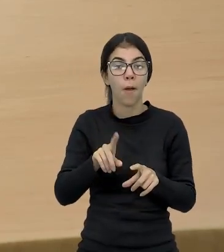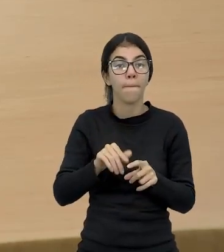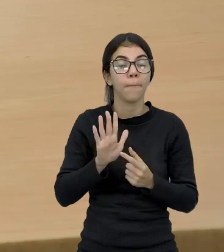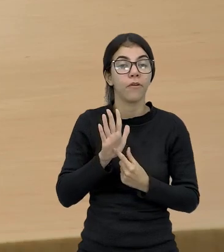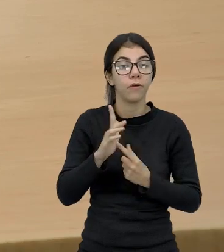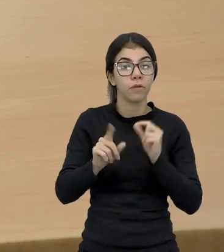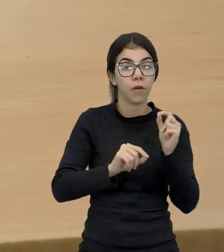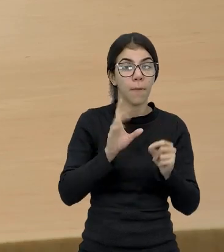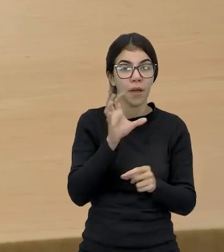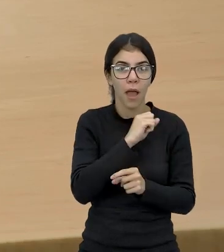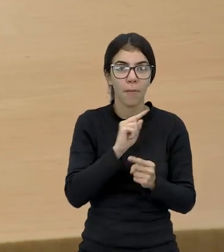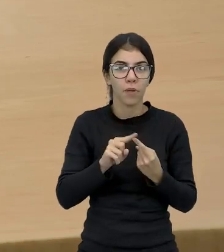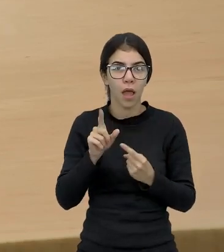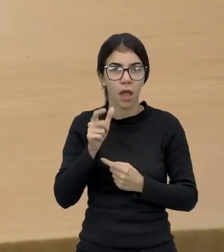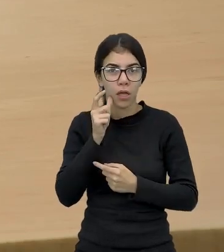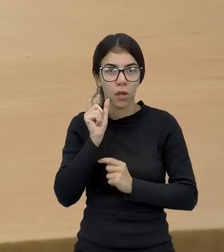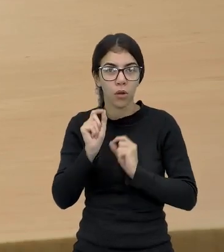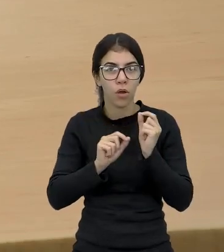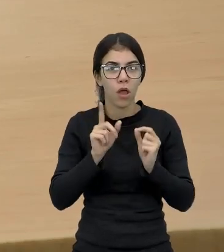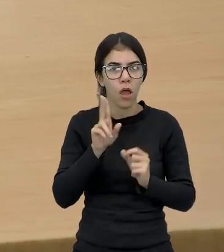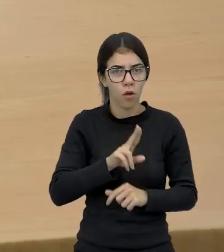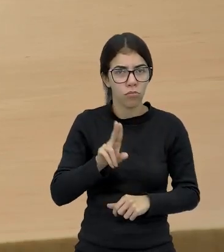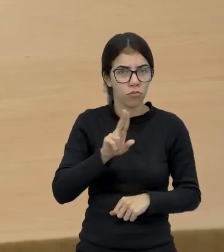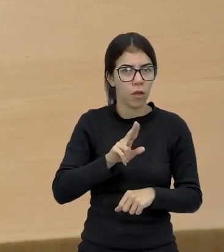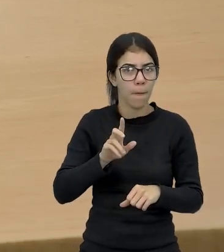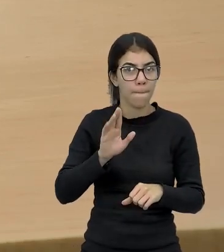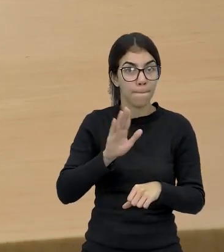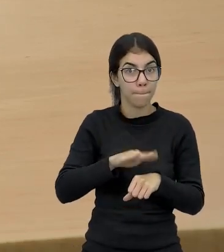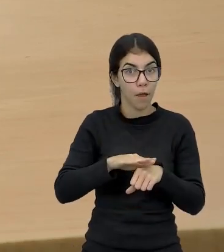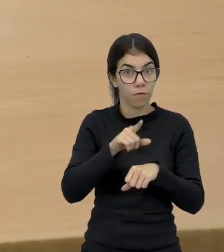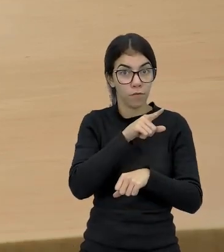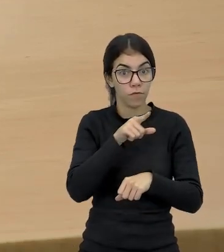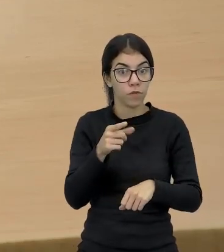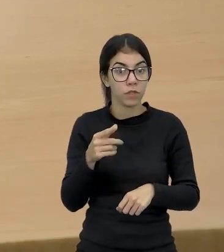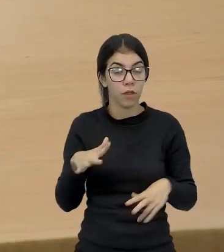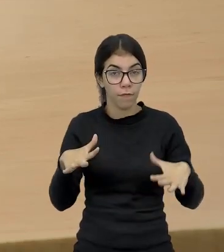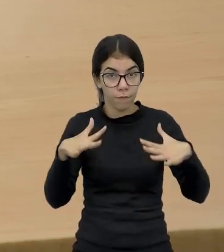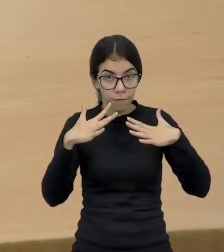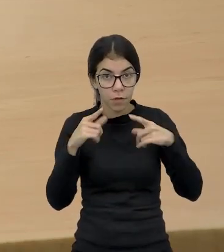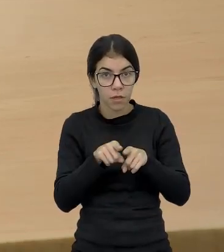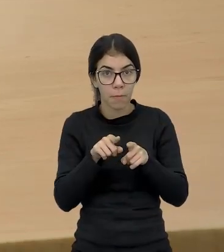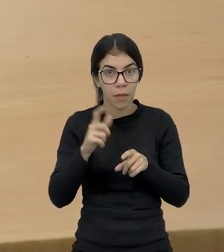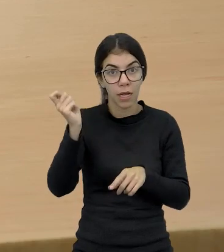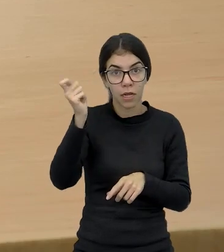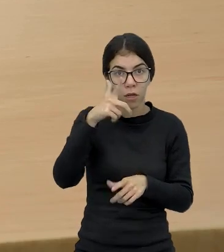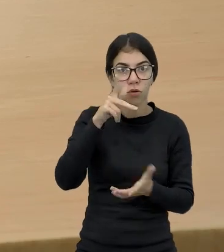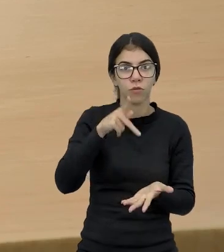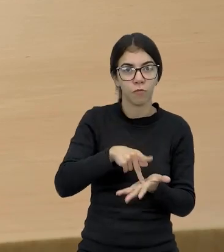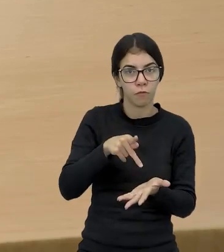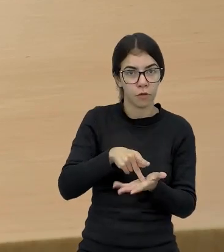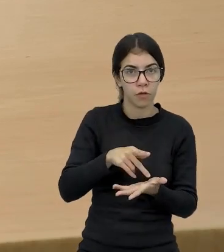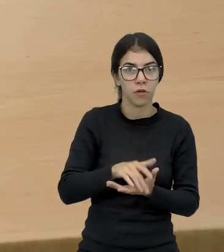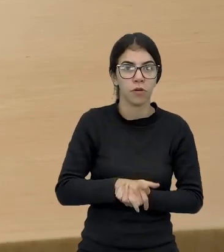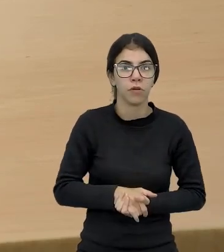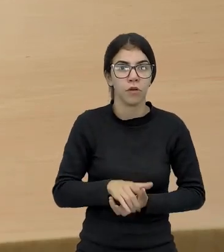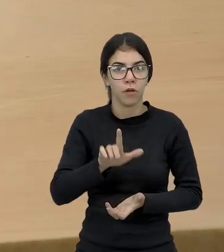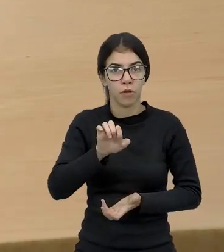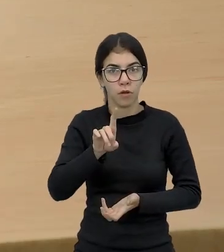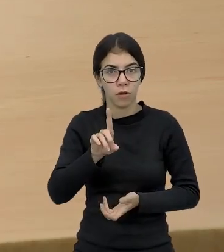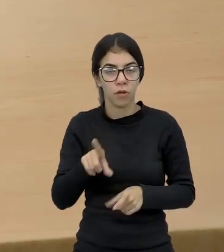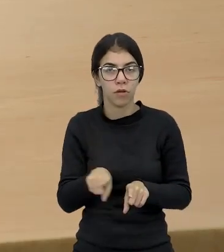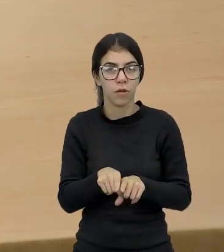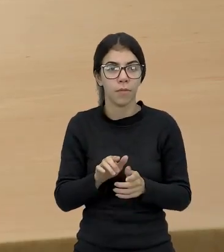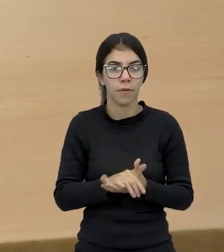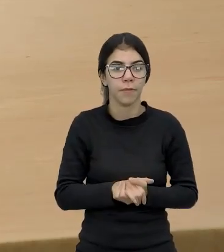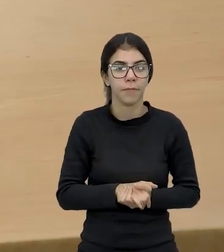rapidamente, mas eu achei interessante já deixar funcionando pra você, né? Pra você ver que acende mesmo, ele pisca o led, o Arduino funciona, tá?